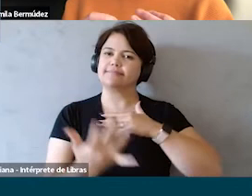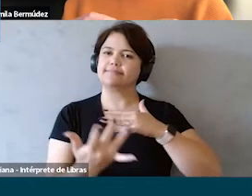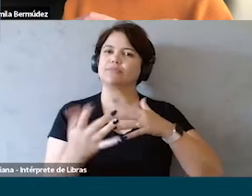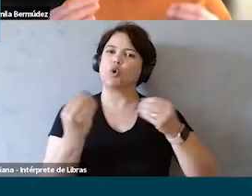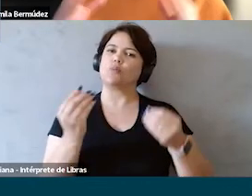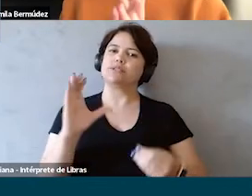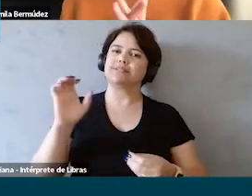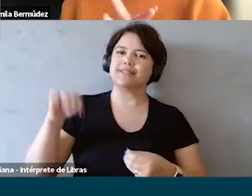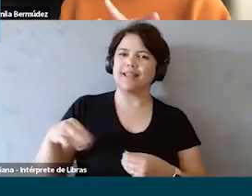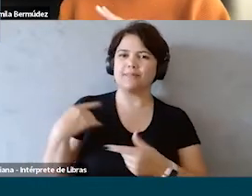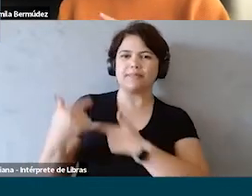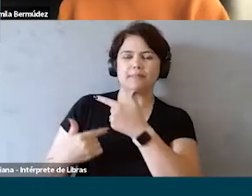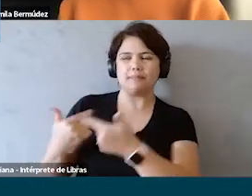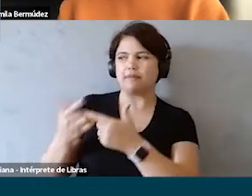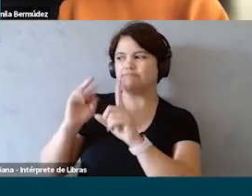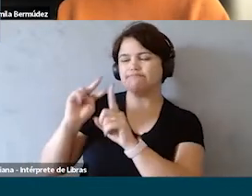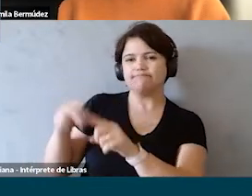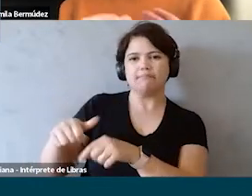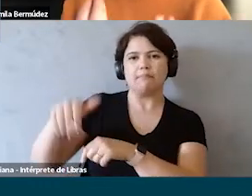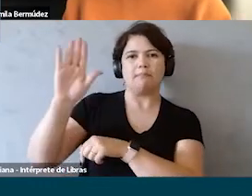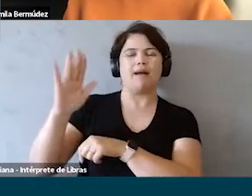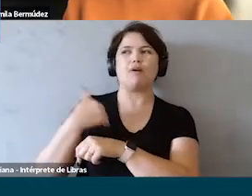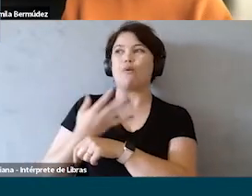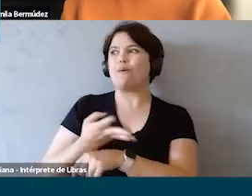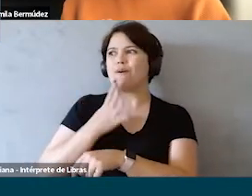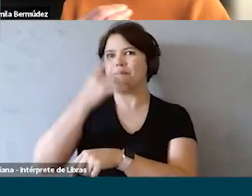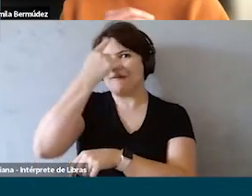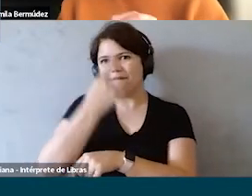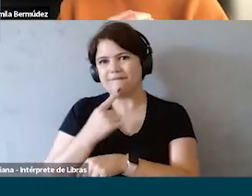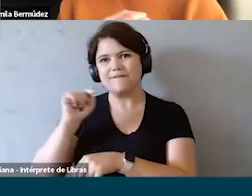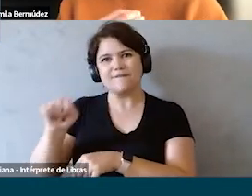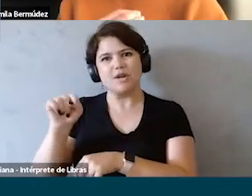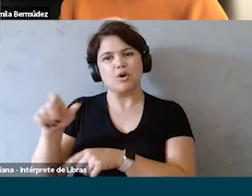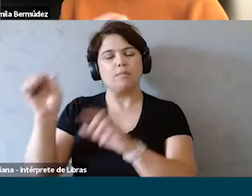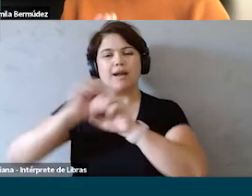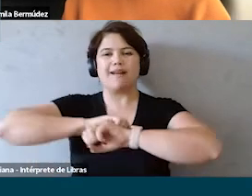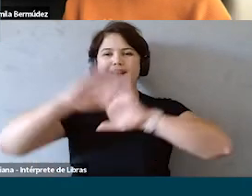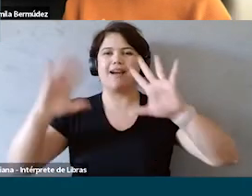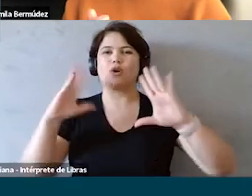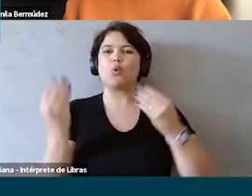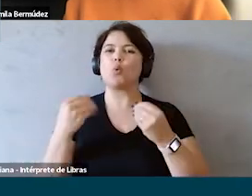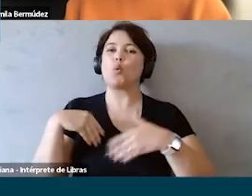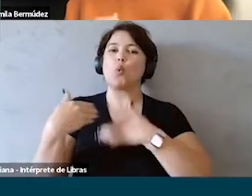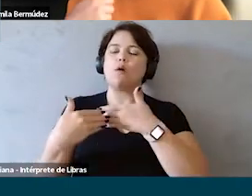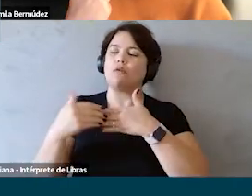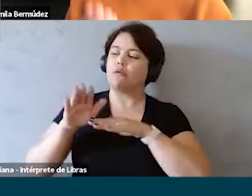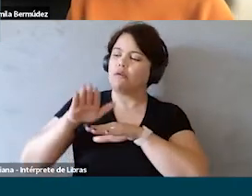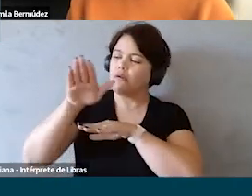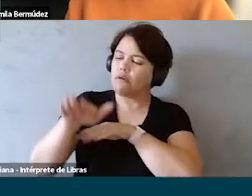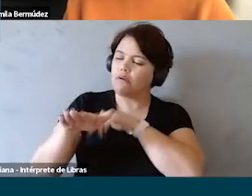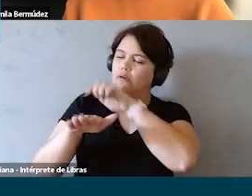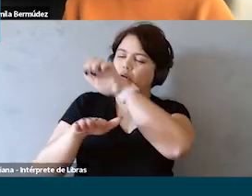atividades de consultoria. E a gente pôde complementar esse olhar. E conhecer esses perfis, ele permite que a gente tenha uma maior clareza sobre qual é o próximo